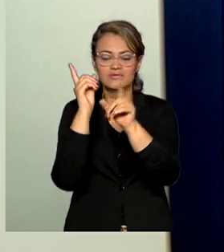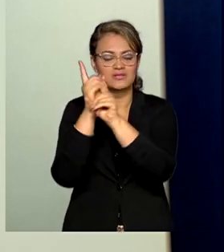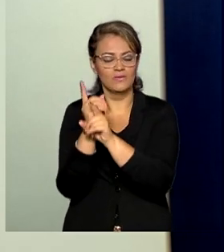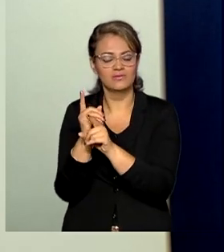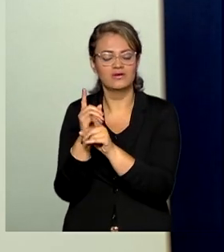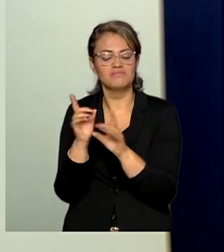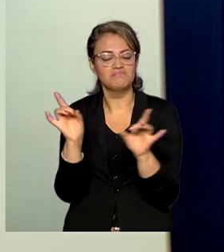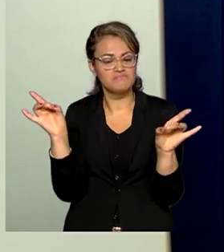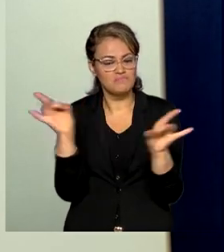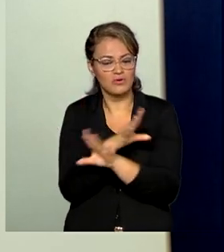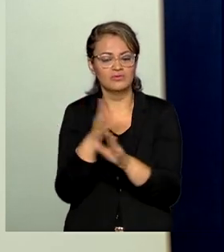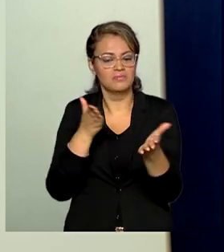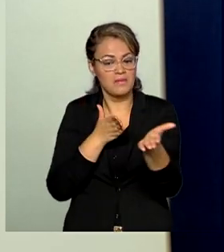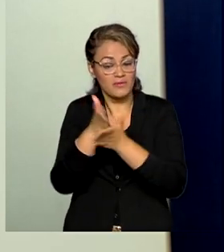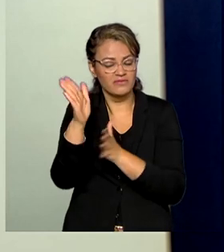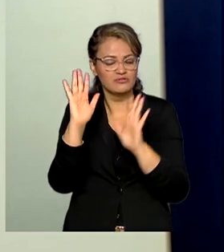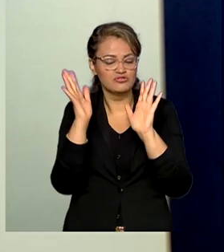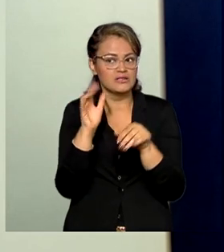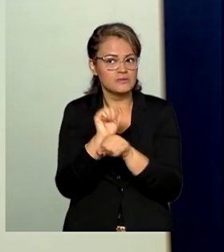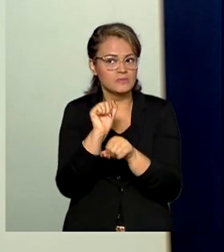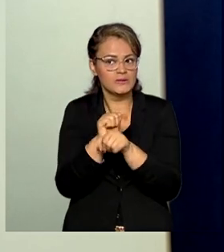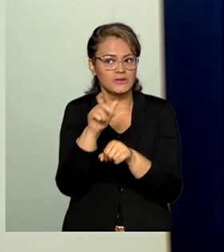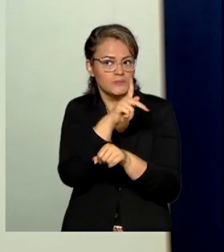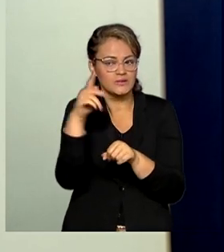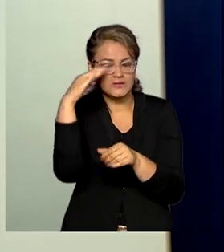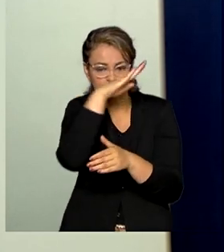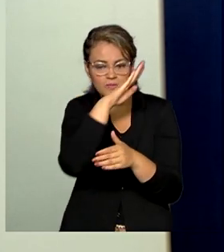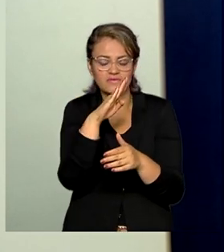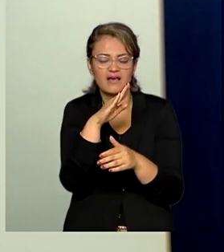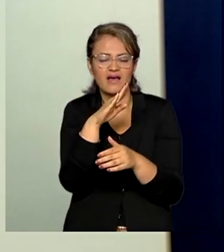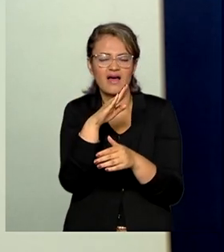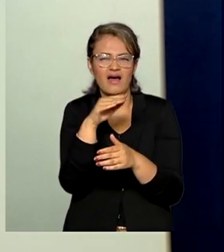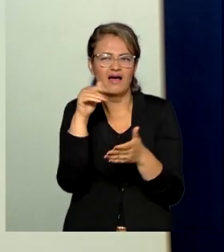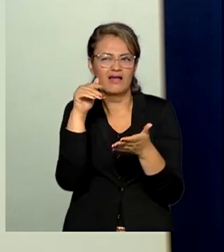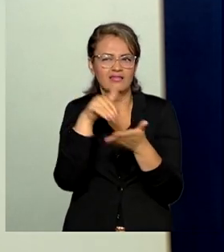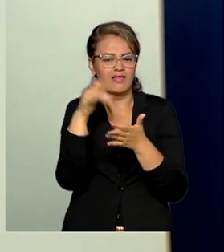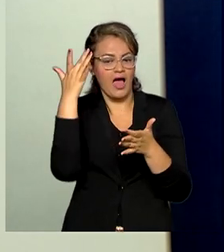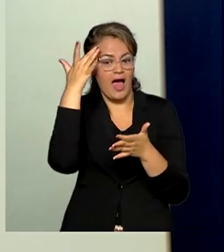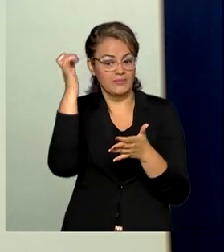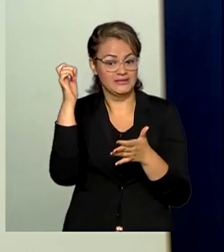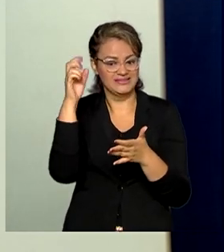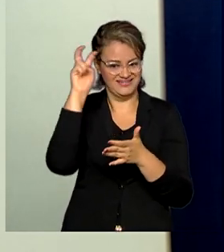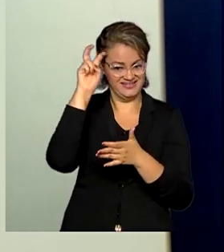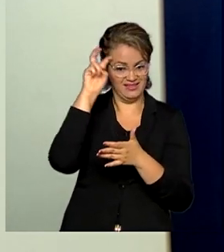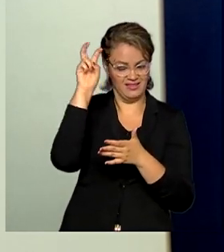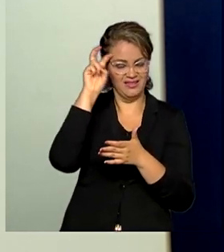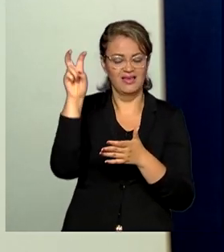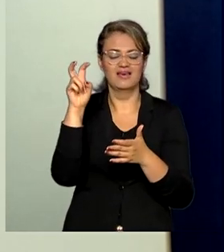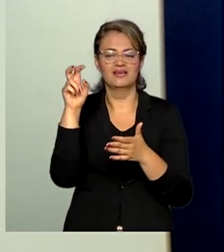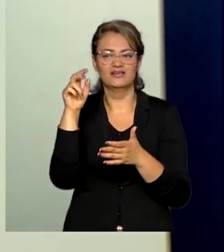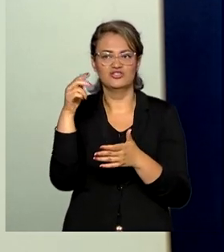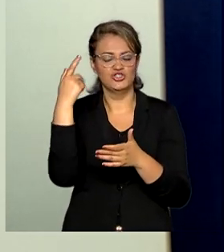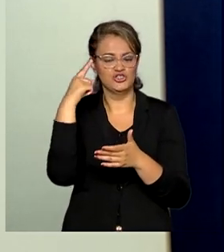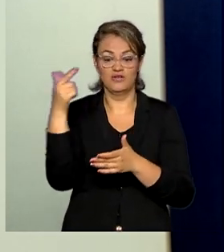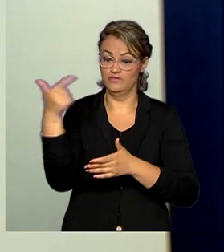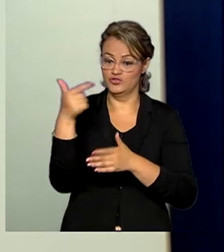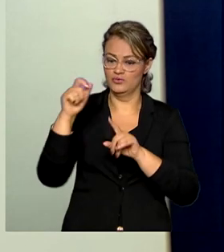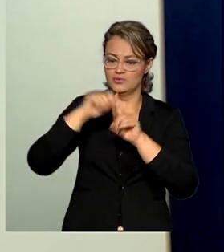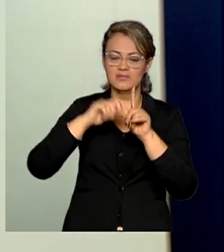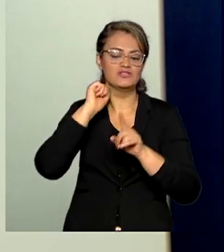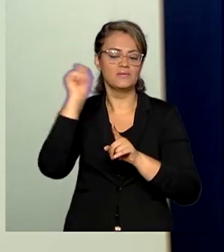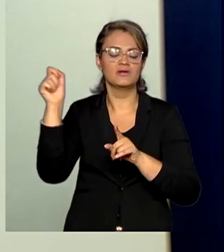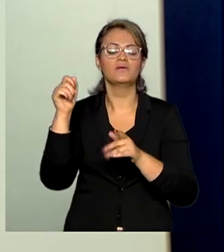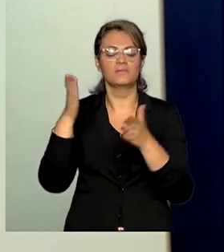pronto para ser sancionado. E o presidente da República tem até amanhã, quinta-feira, dia 22 de abril, para